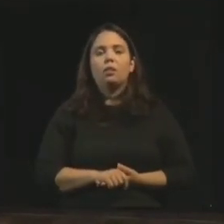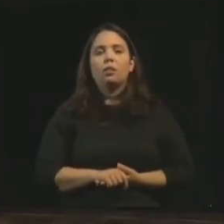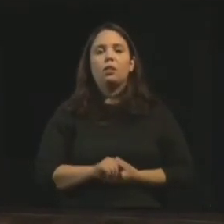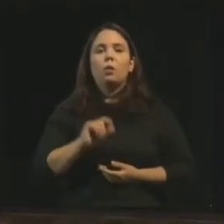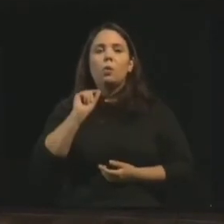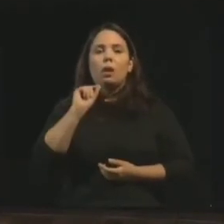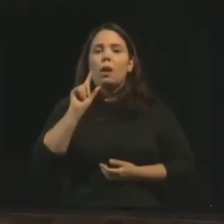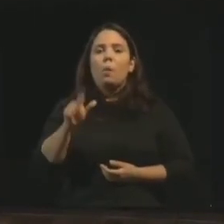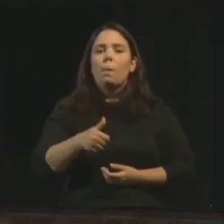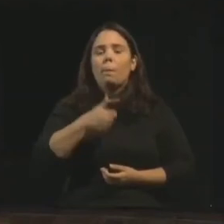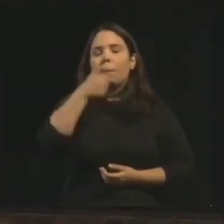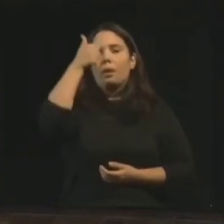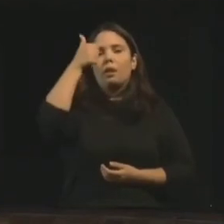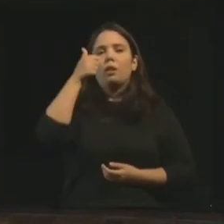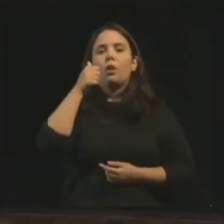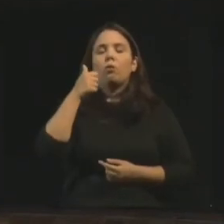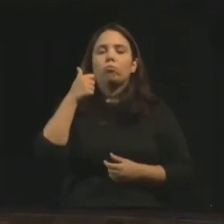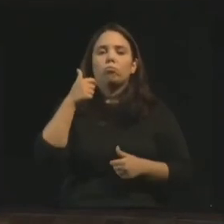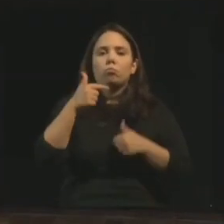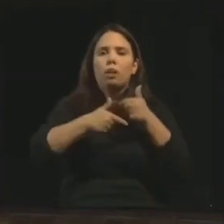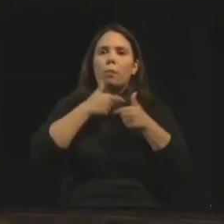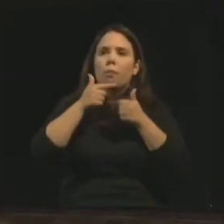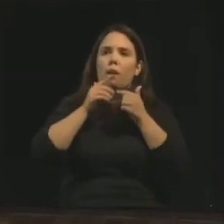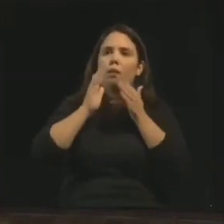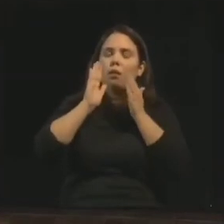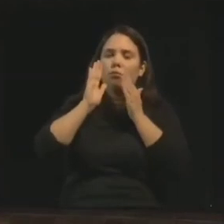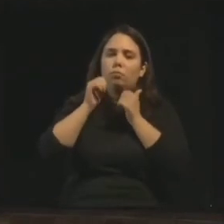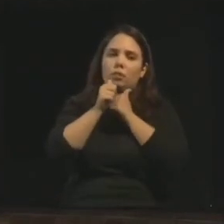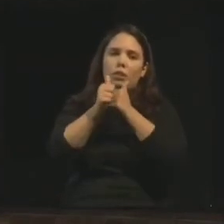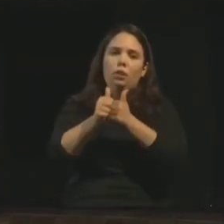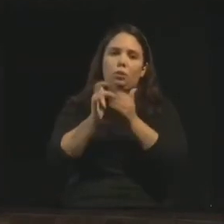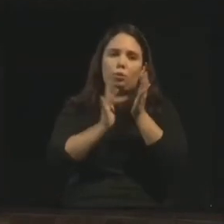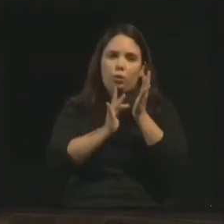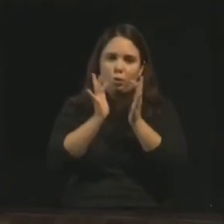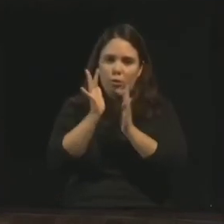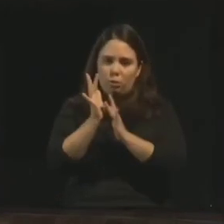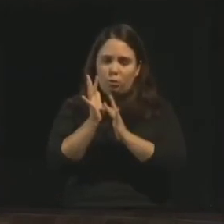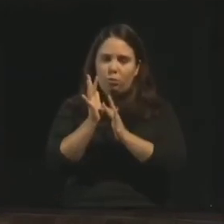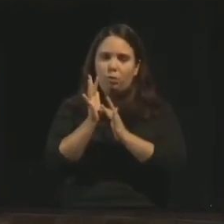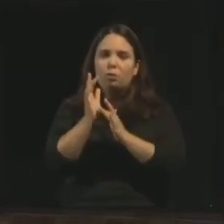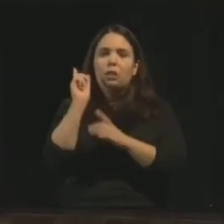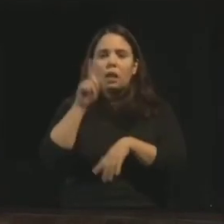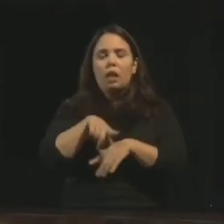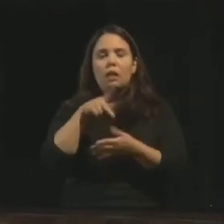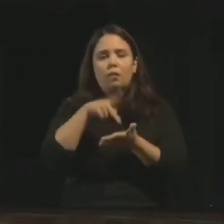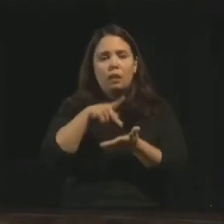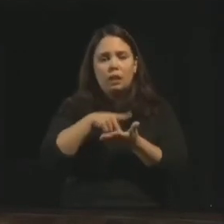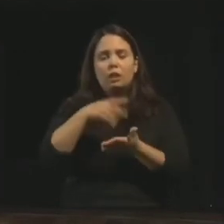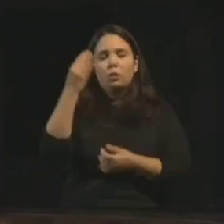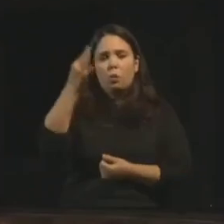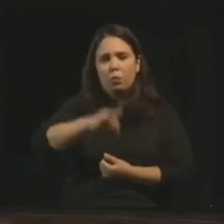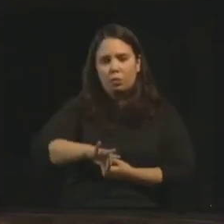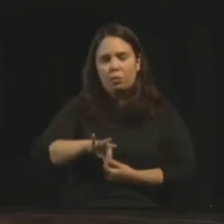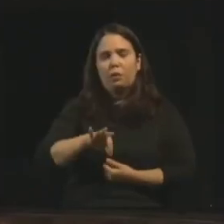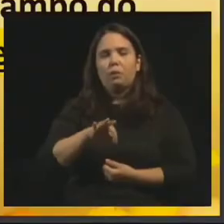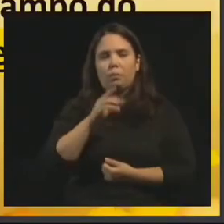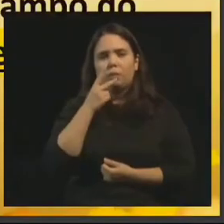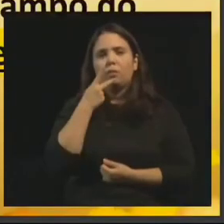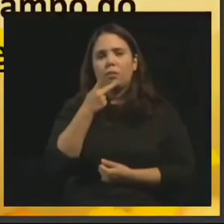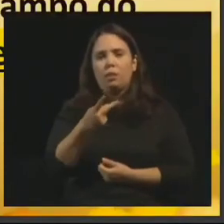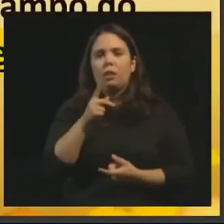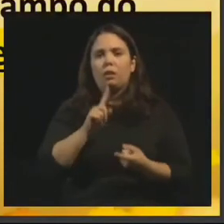o melhor investimento a trabalhar com Jesus e para Jesus. E o Espírito da Verdade confirma, não é? Também